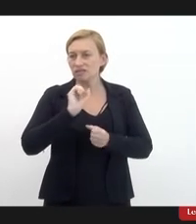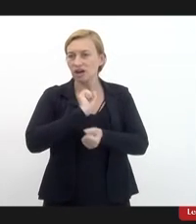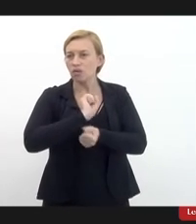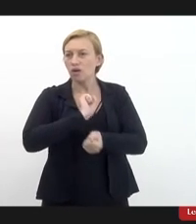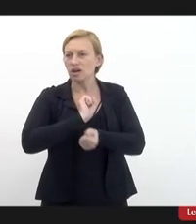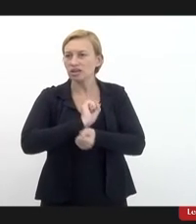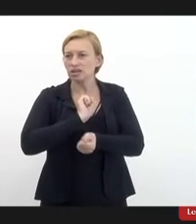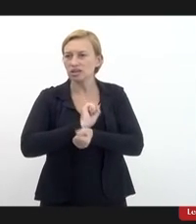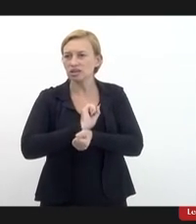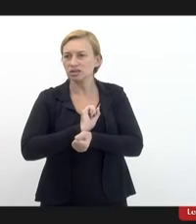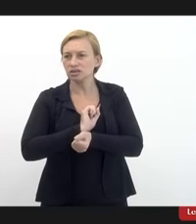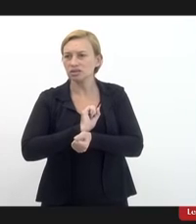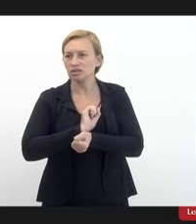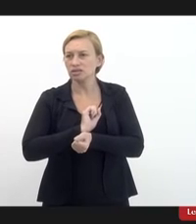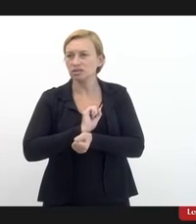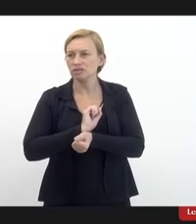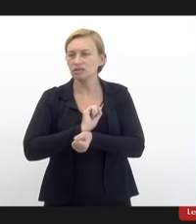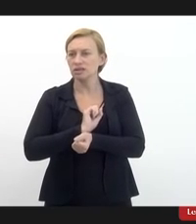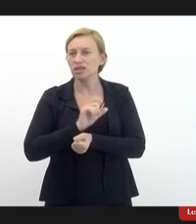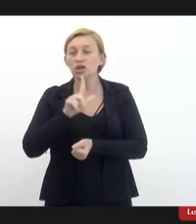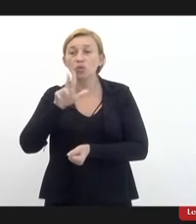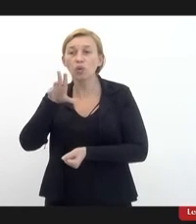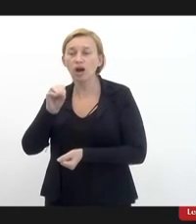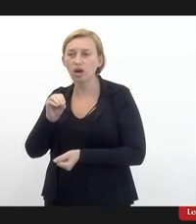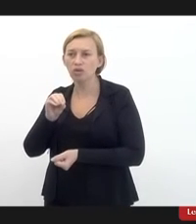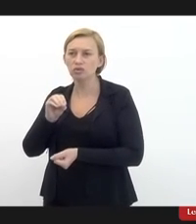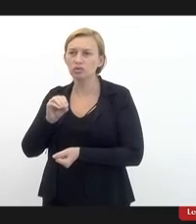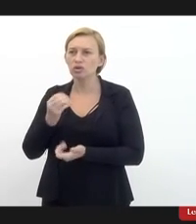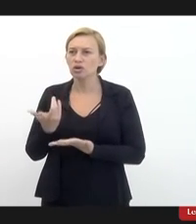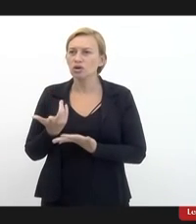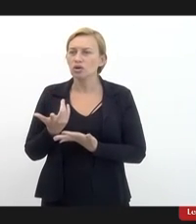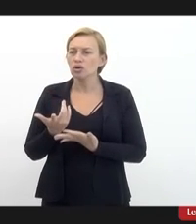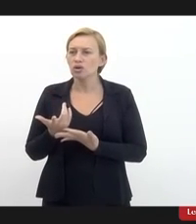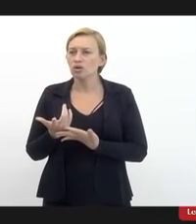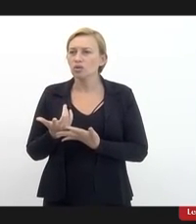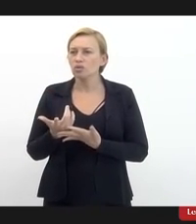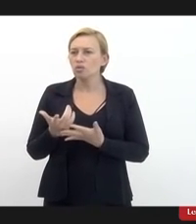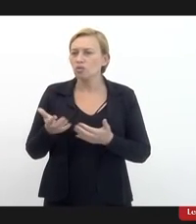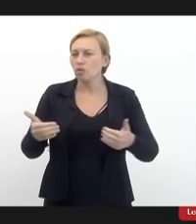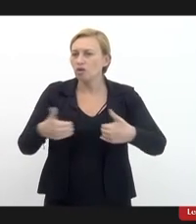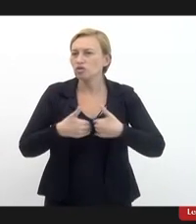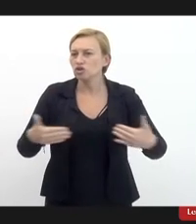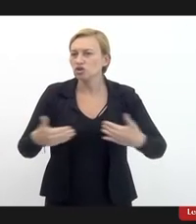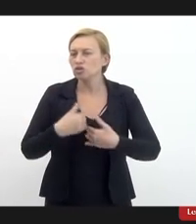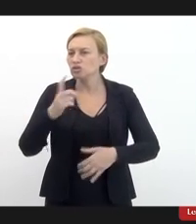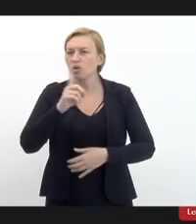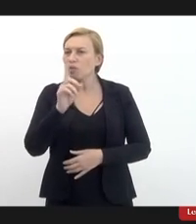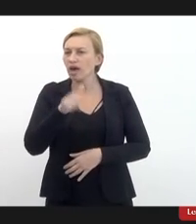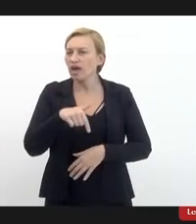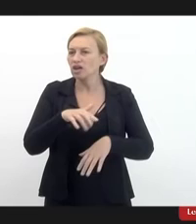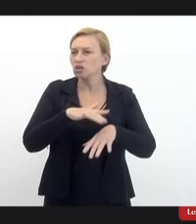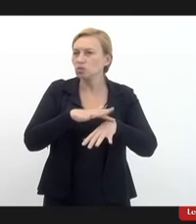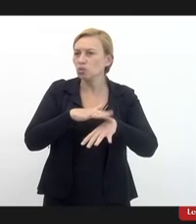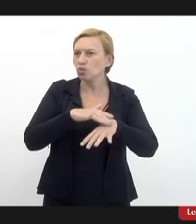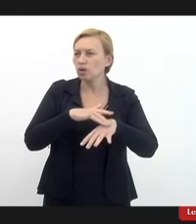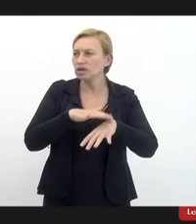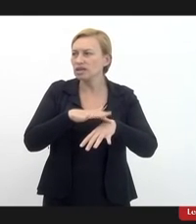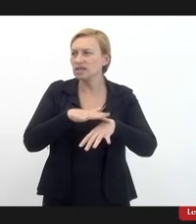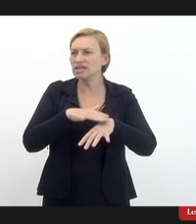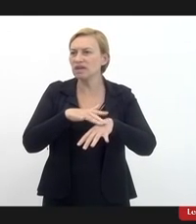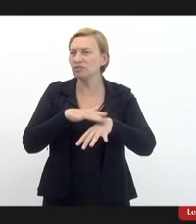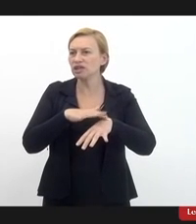pra fazer um laudo de uma coisa que uma doença que não o autismo não é uma doença é transtorno do comportamento então pra